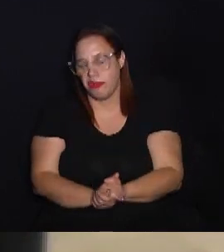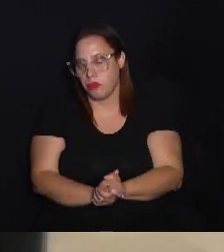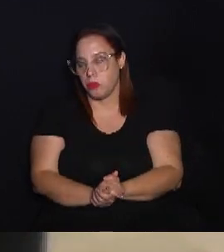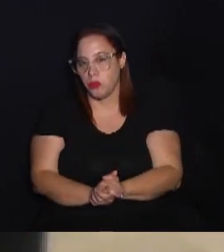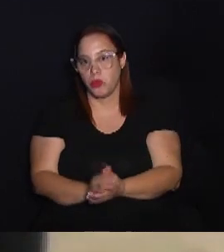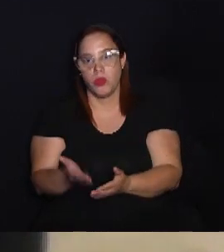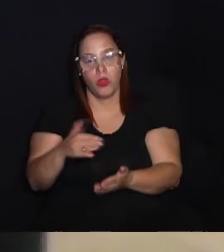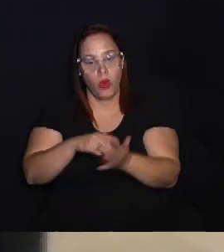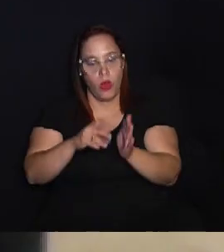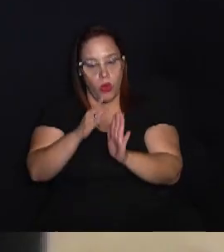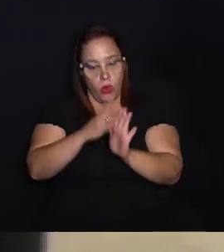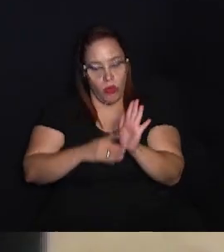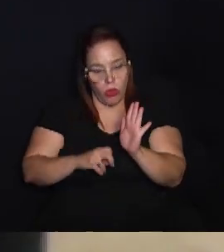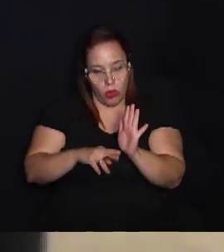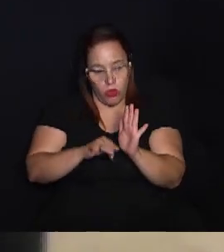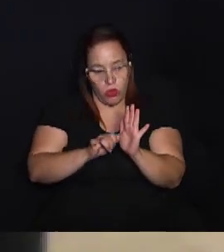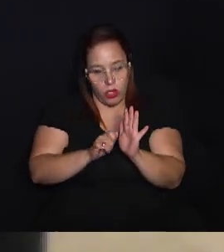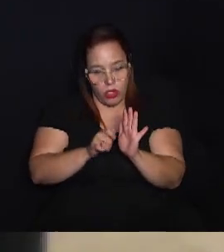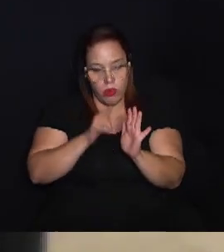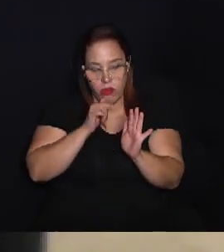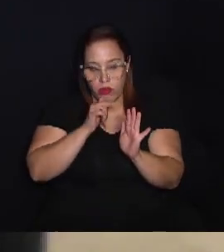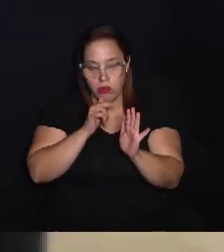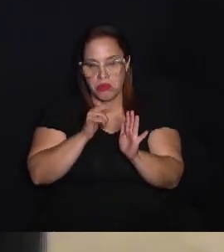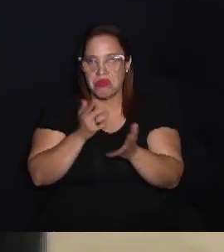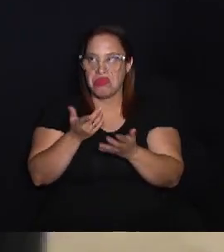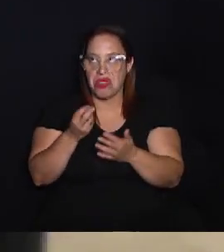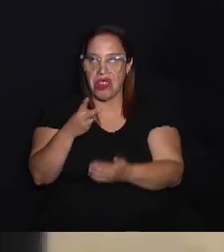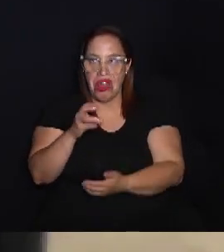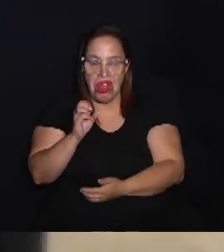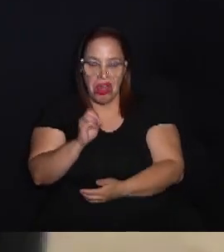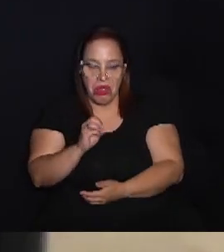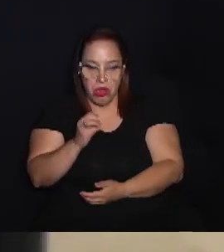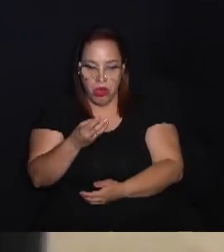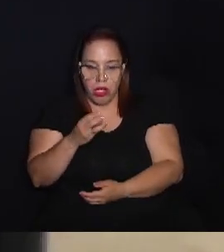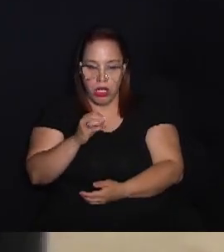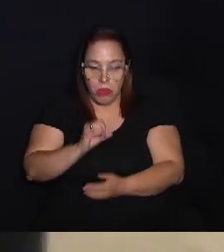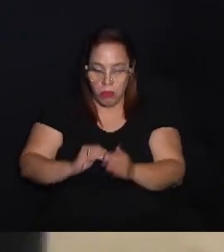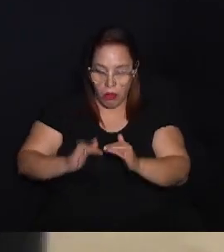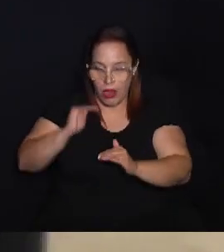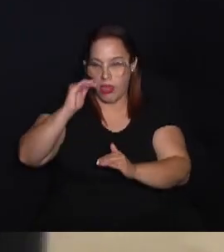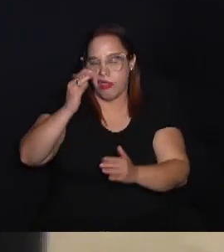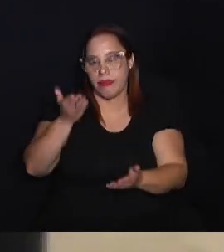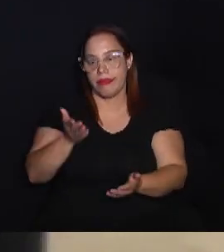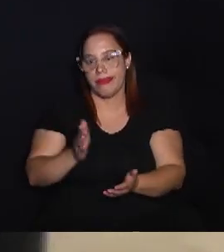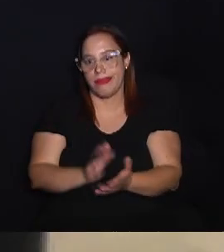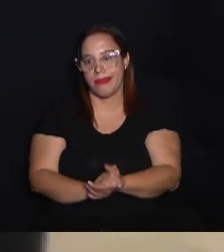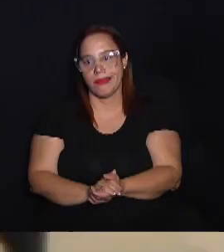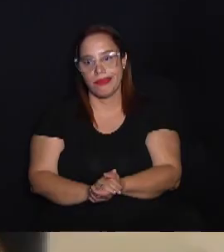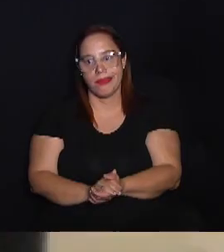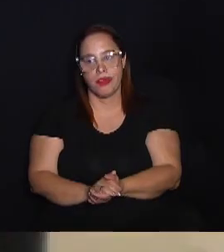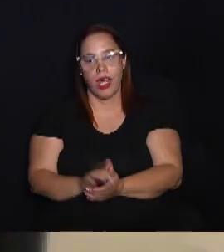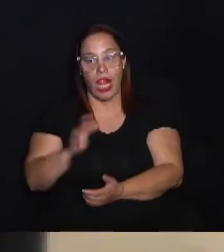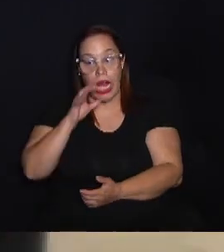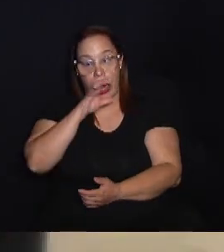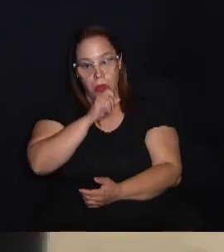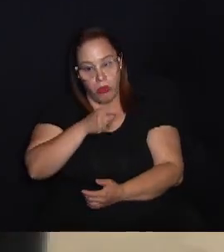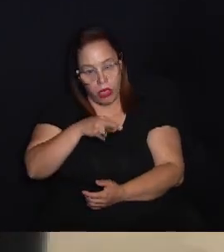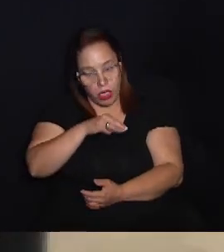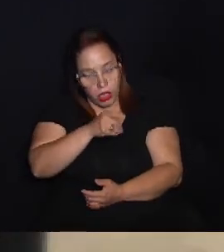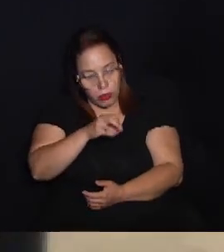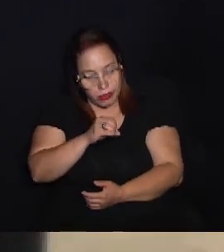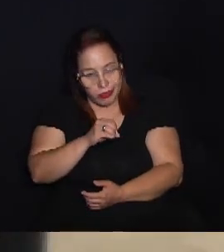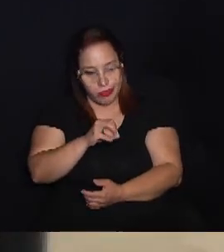Esse desperdício vai vir na sua conta de água, seja uma conta que vem 200, 300% acima por um macro vazamento